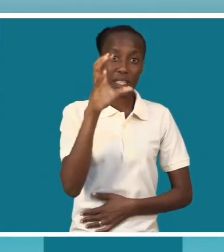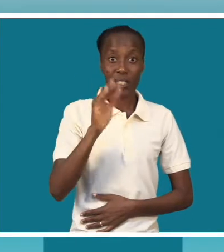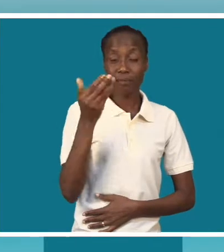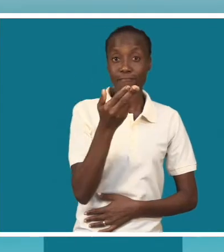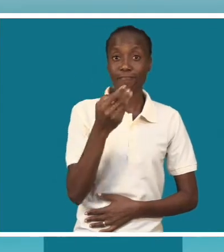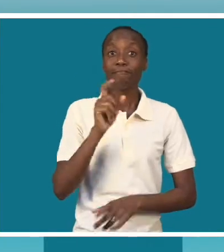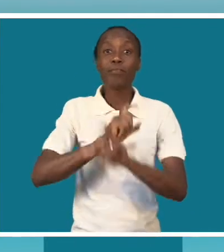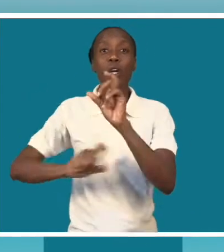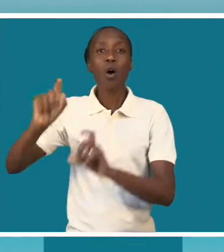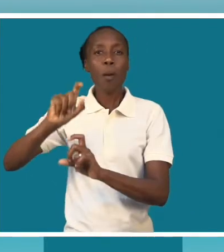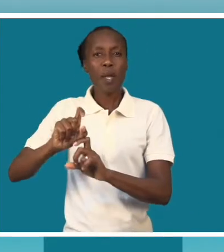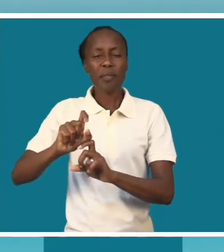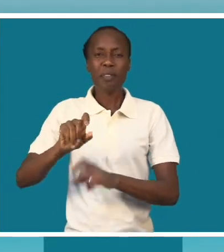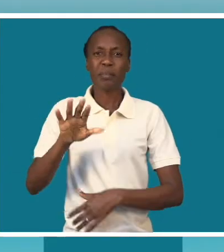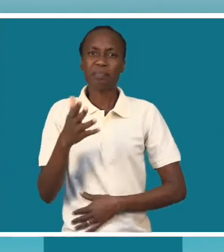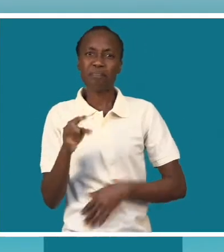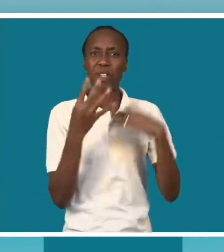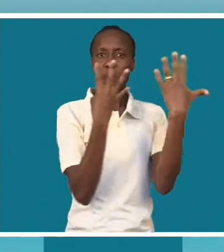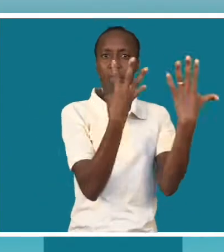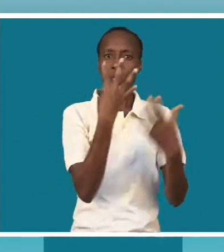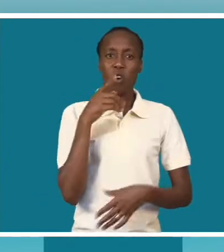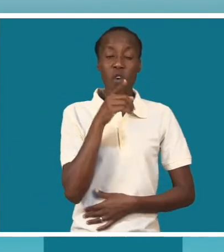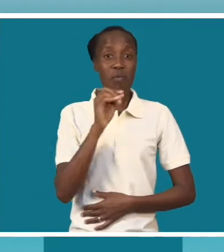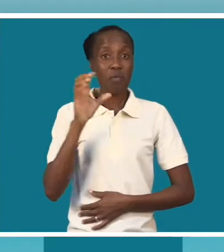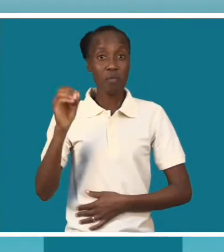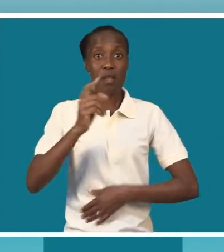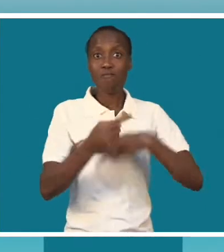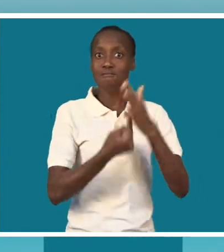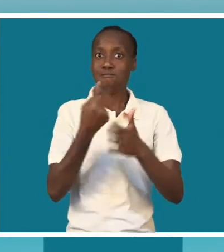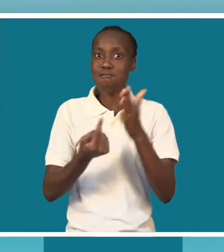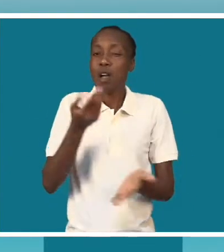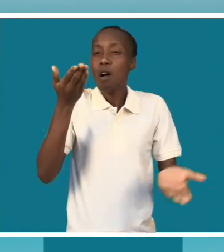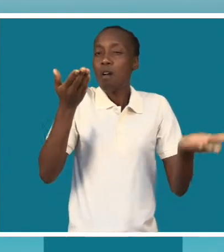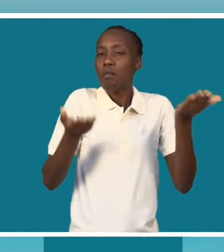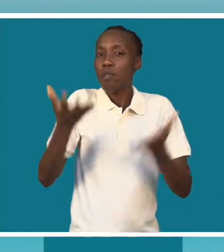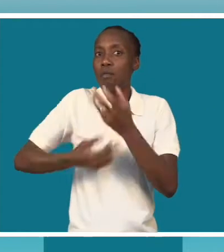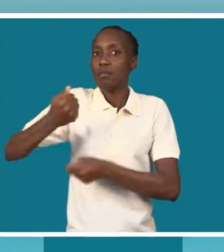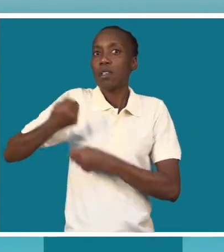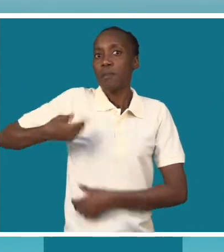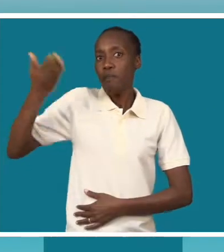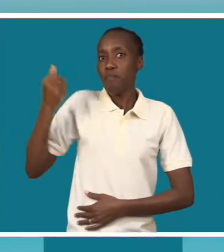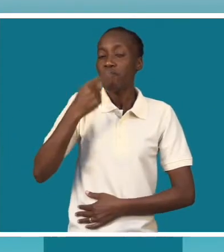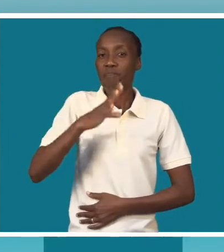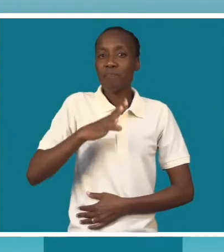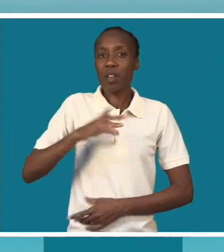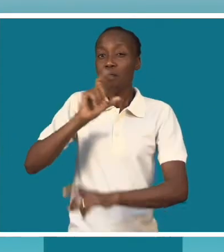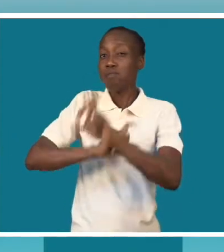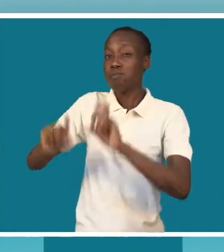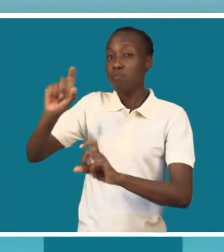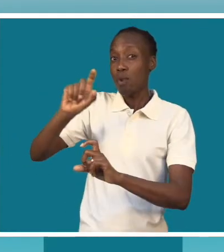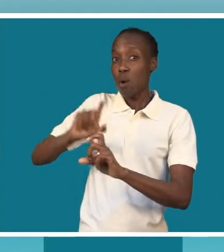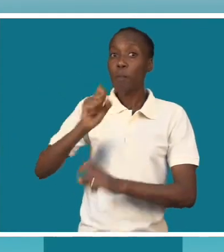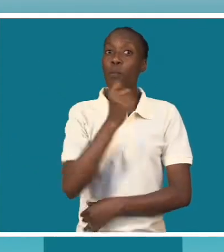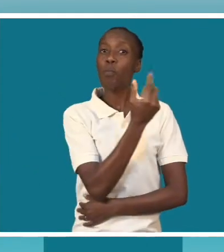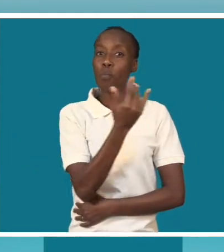Isto foi um aumento de cerca de 9 mil casos comparado com o ano anterior. Portanto, há uma tendência de